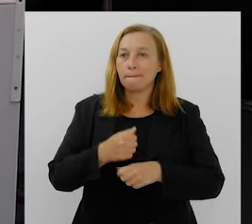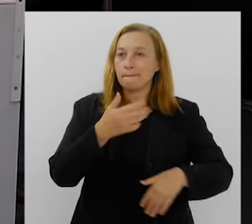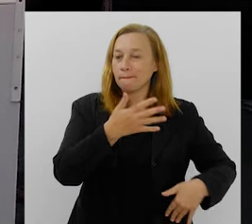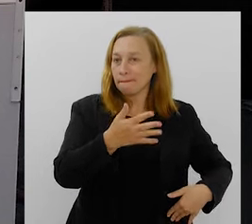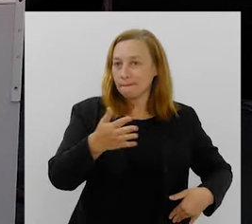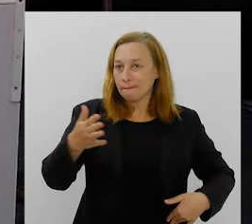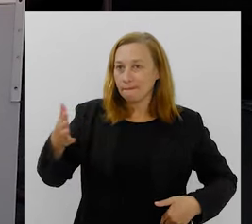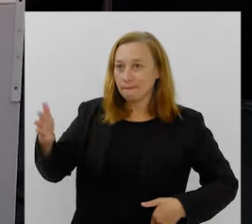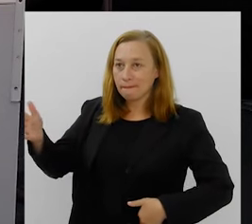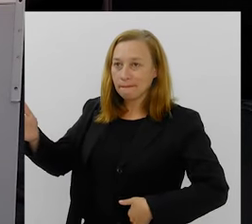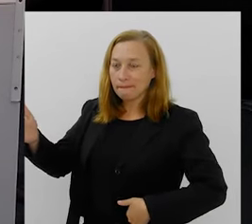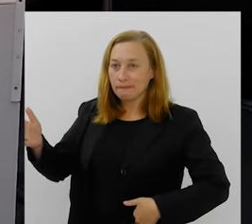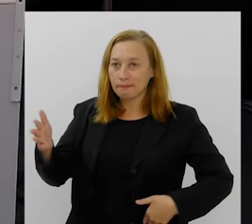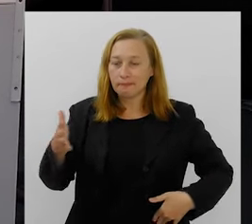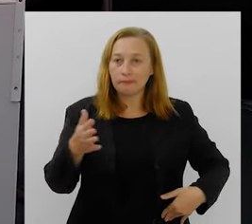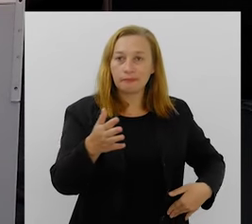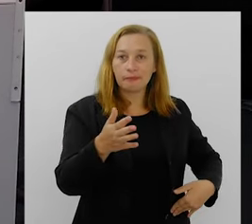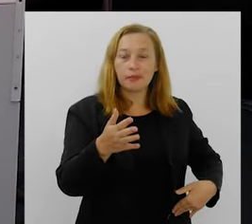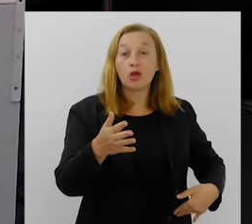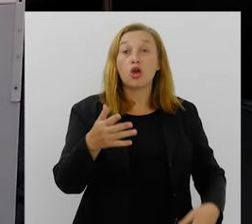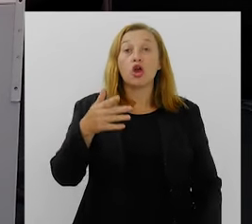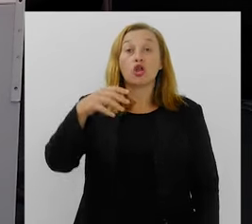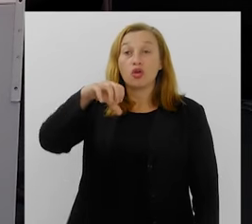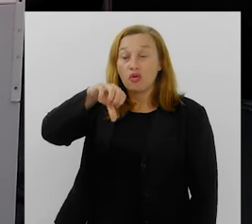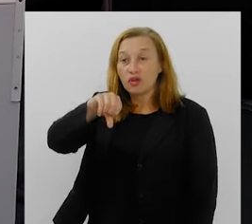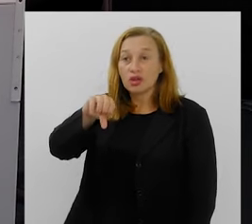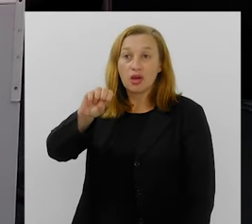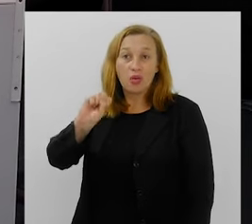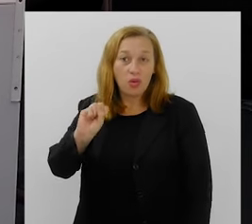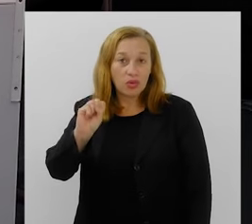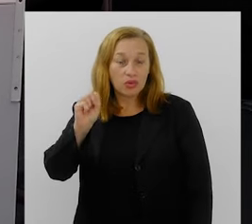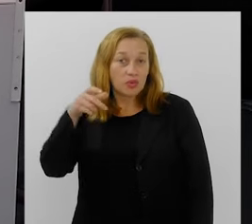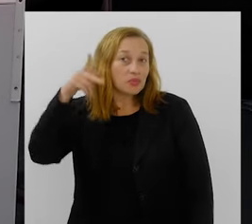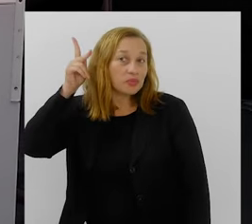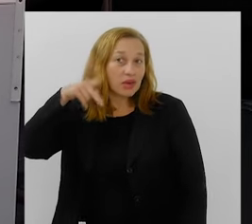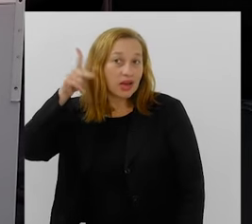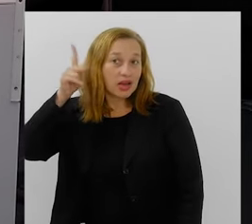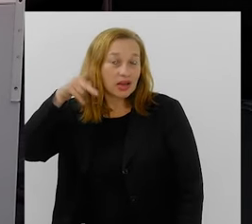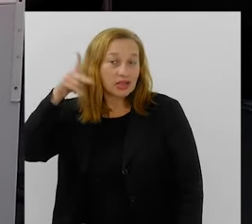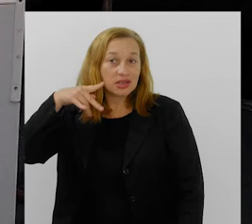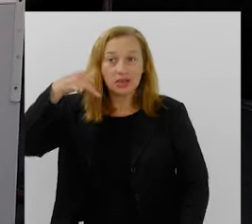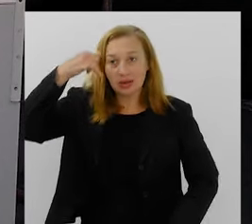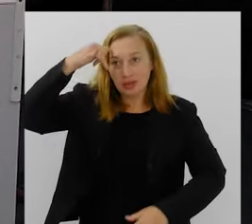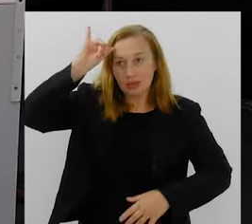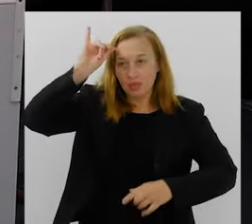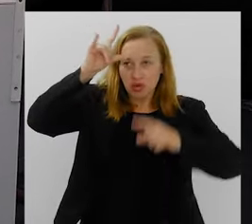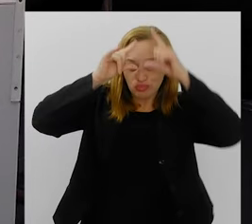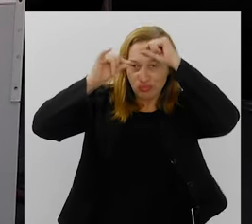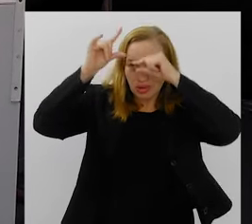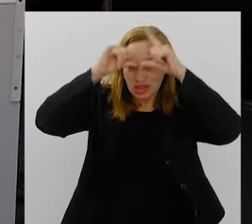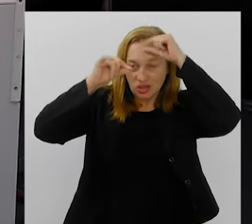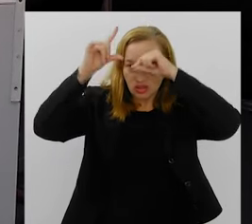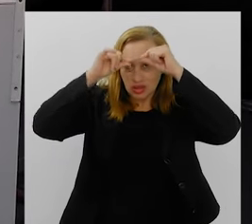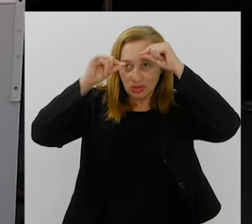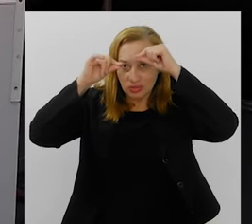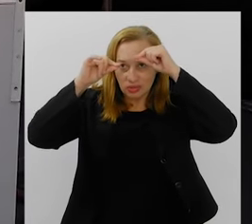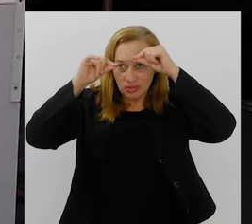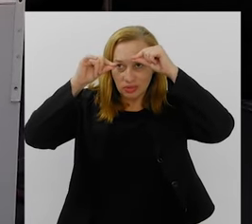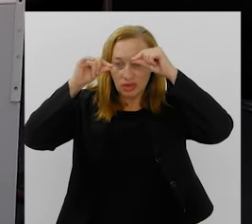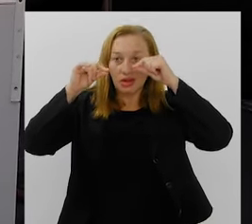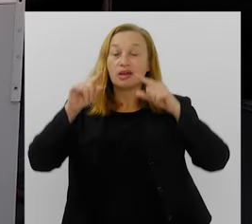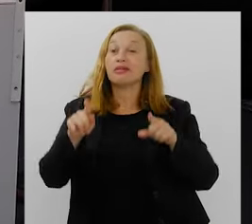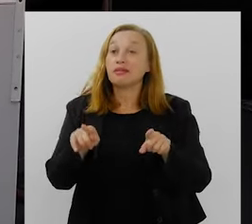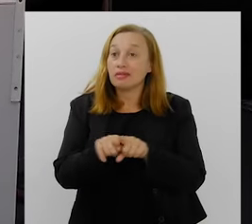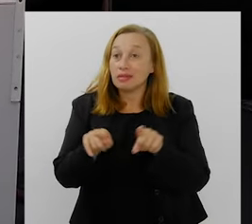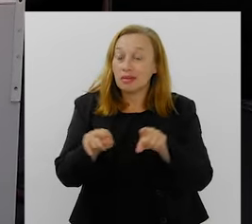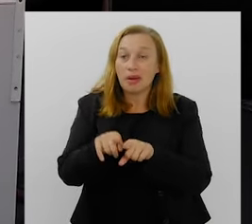Parantins. Hum, foi Mário... Garantido e caprichoso. Mário Gurriel? Não lembro carnavalesco. Eu acho que sim.